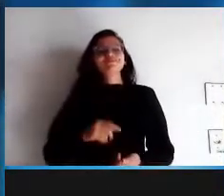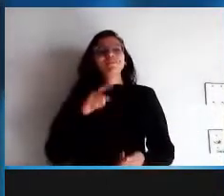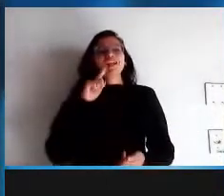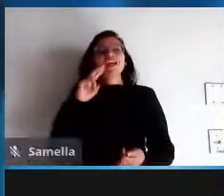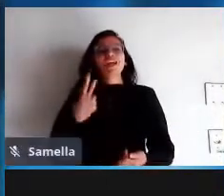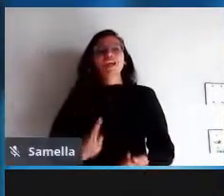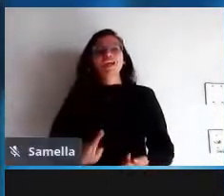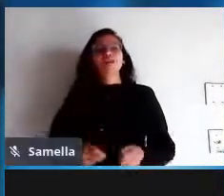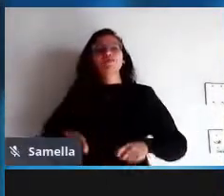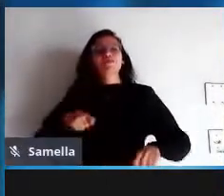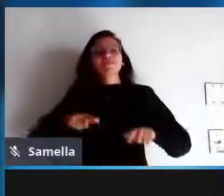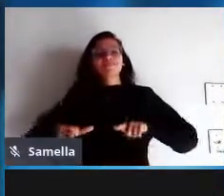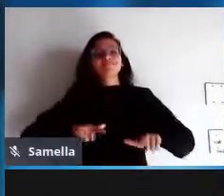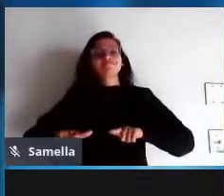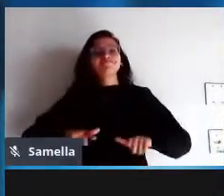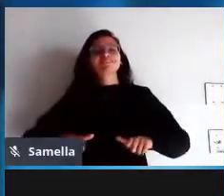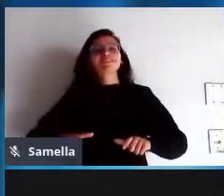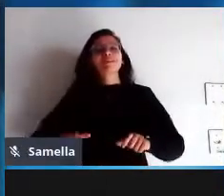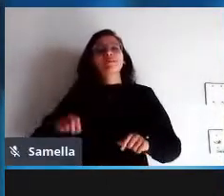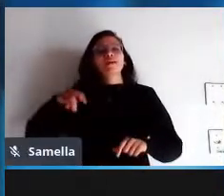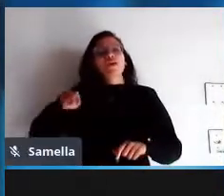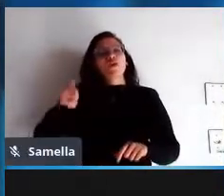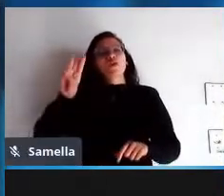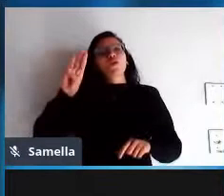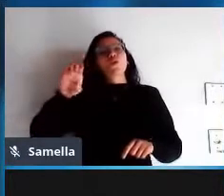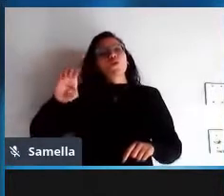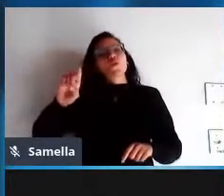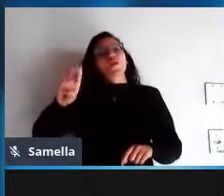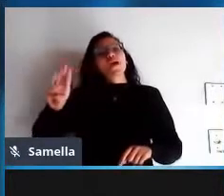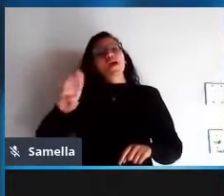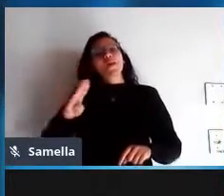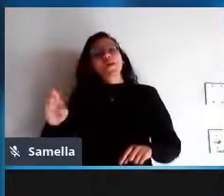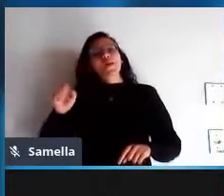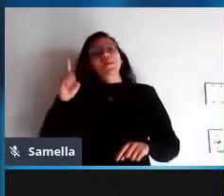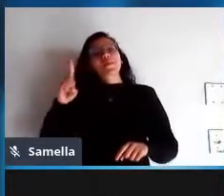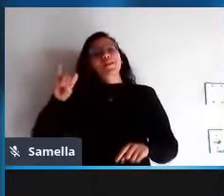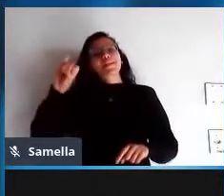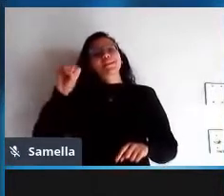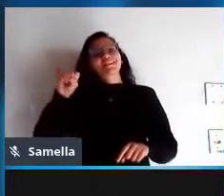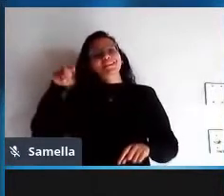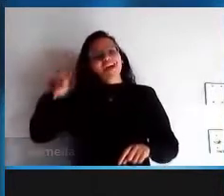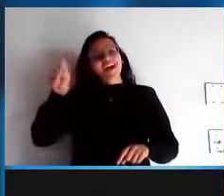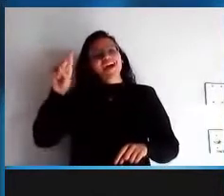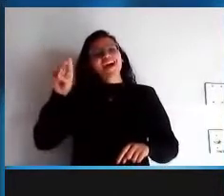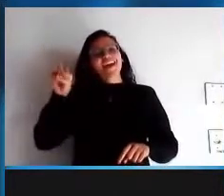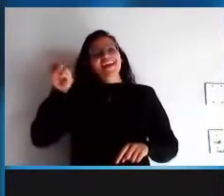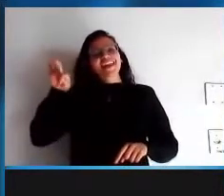legendas trabalho com web design e design gráfico lá desde os anos 90